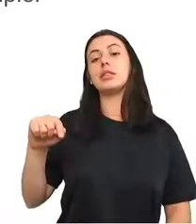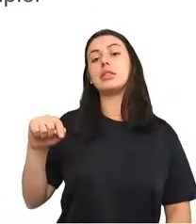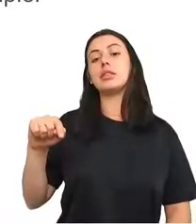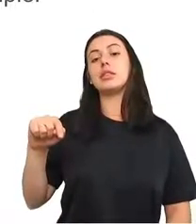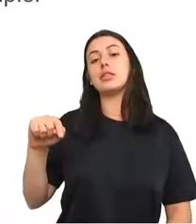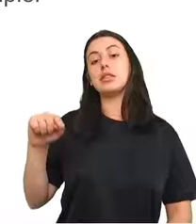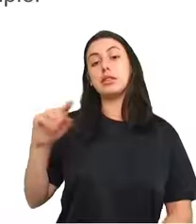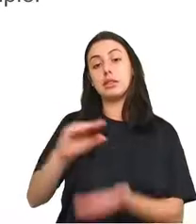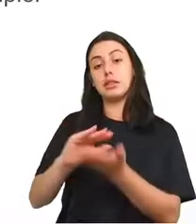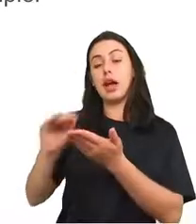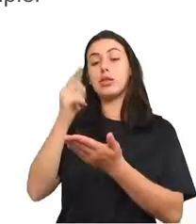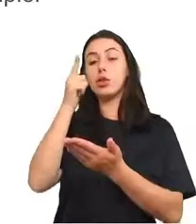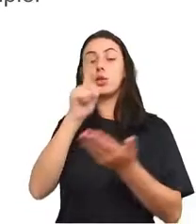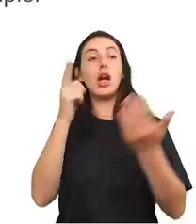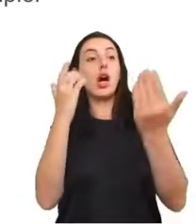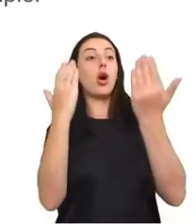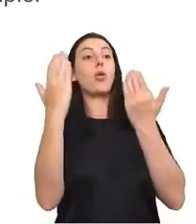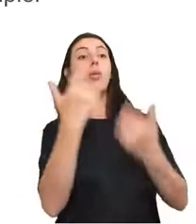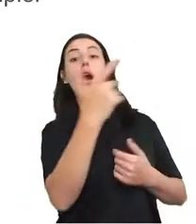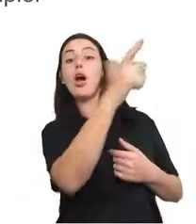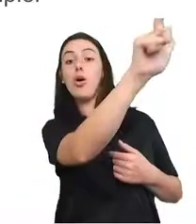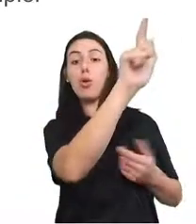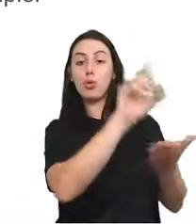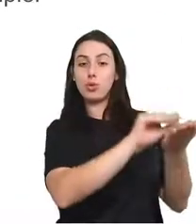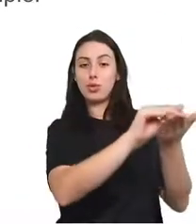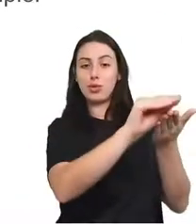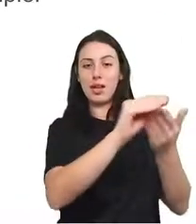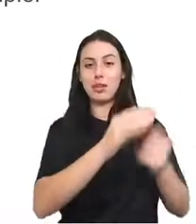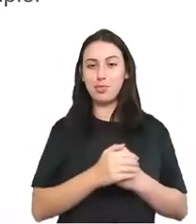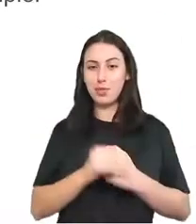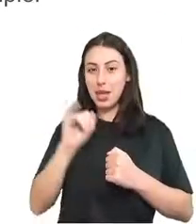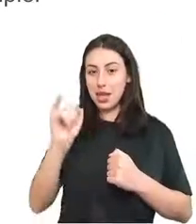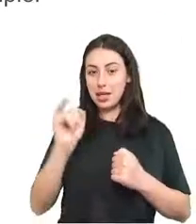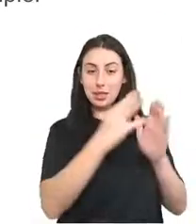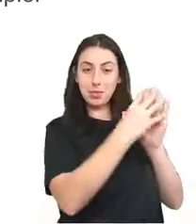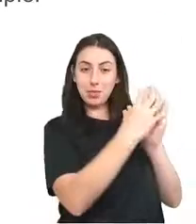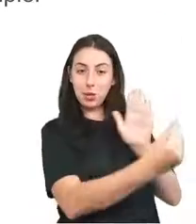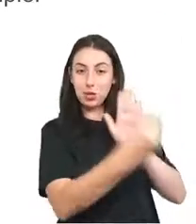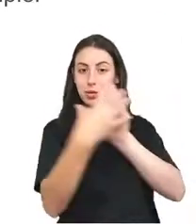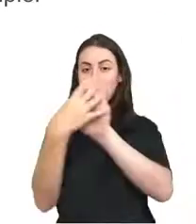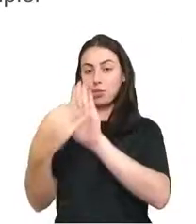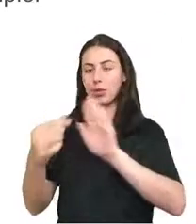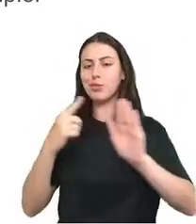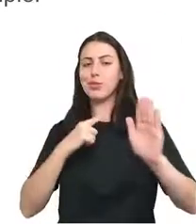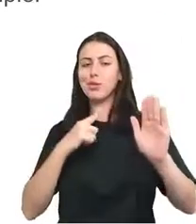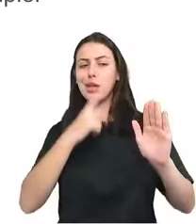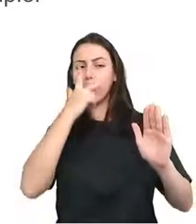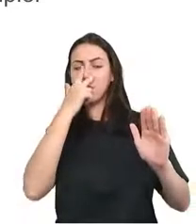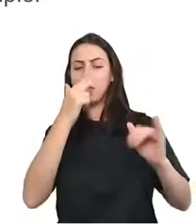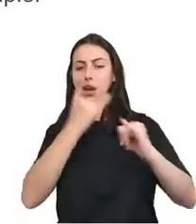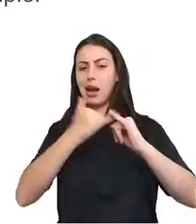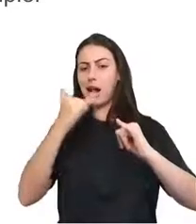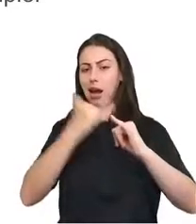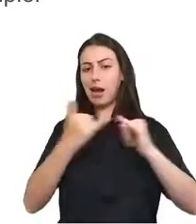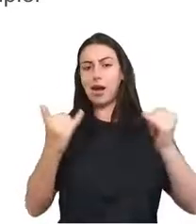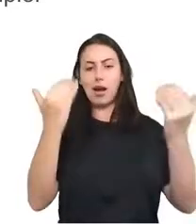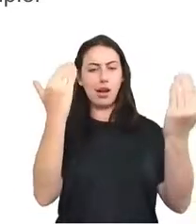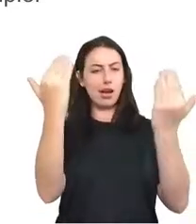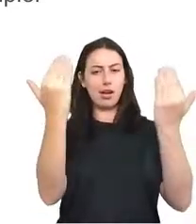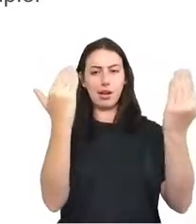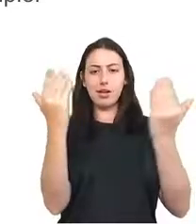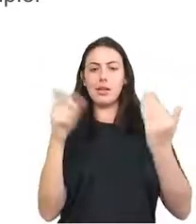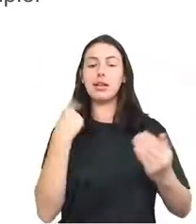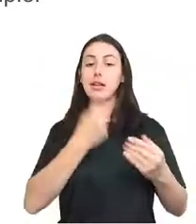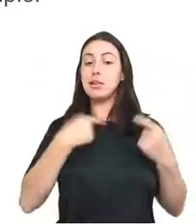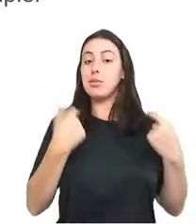outras coisas, se necessário. E, finalmente, se as duas abordagens tiverem desempenhos muito parecidos, aí temos que usar o